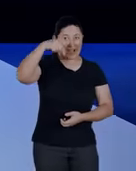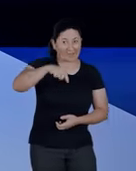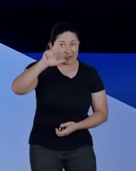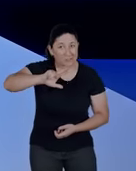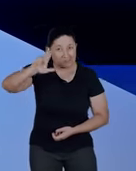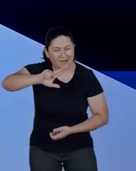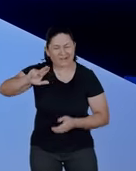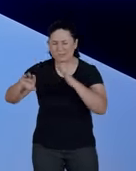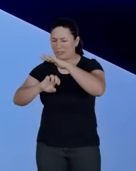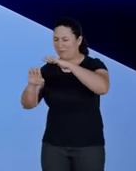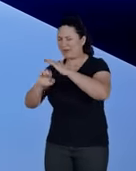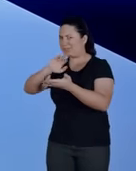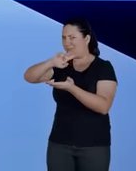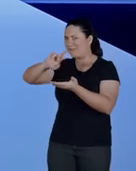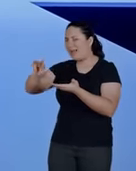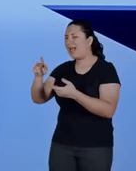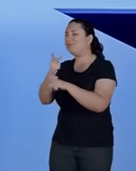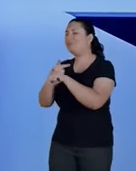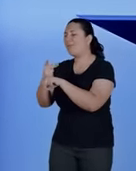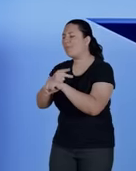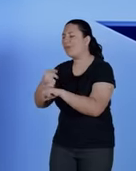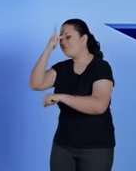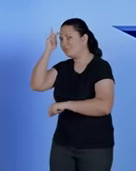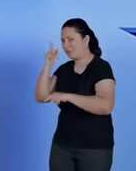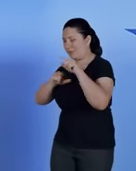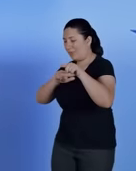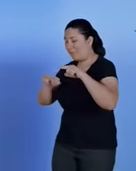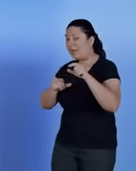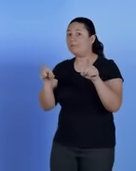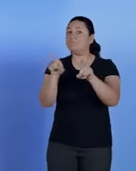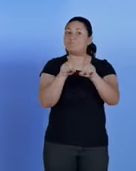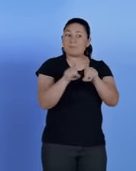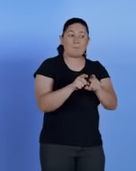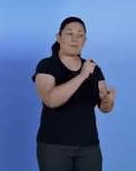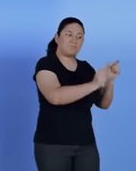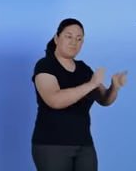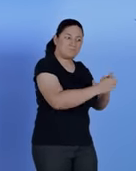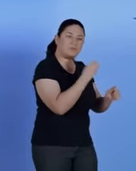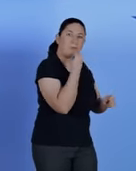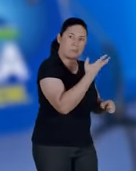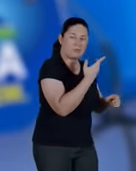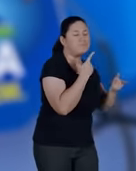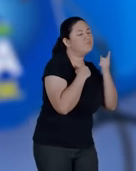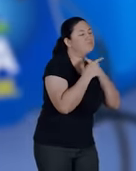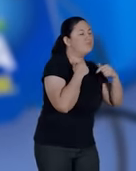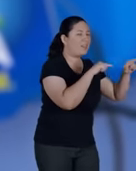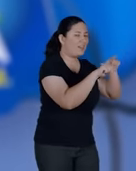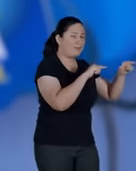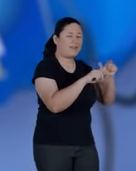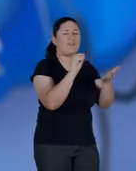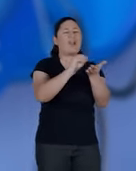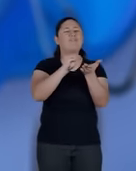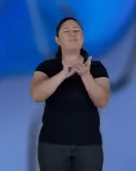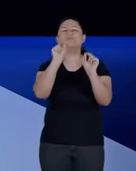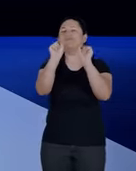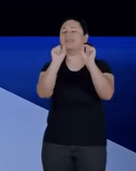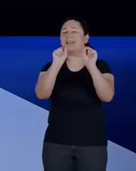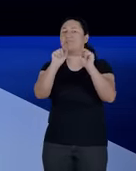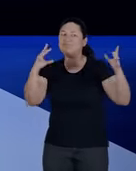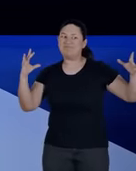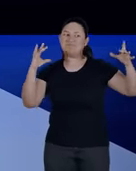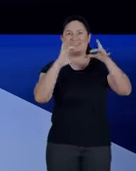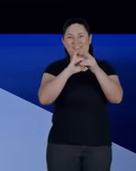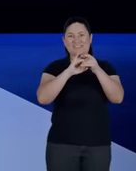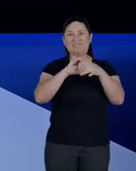Tem muita empresa em Berlândia procurando colaborador e muita gente boa querendo trabalhar. Faltava só encontrar. E